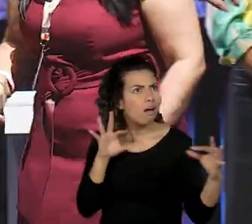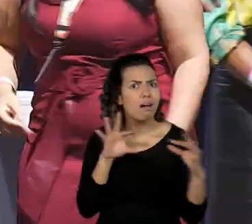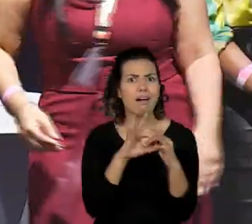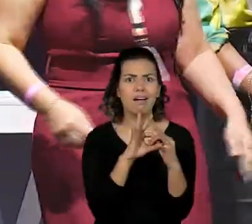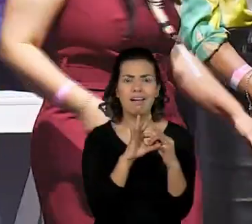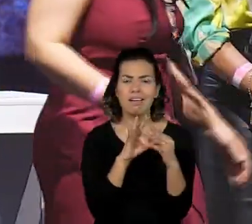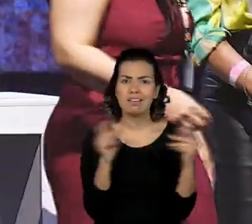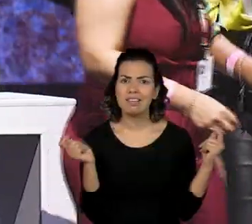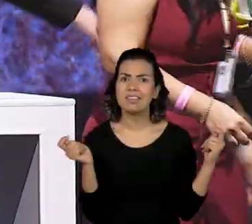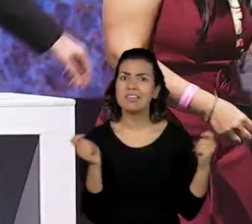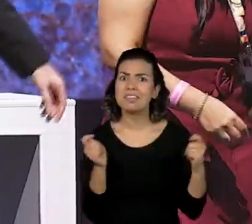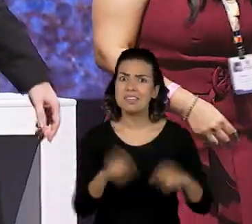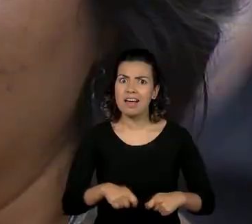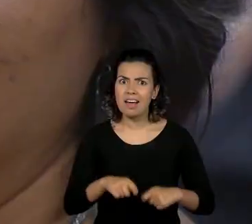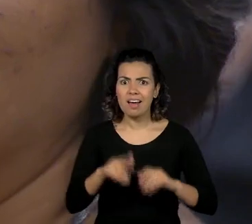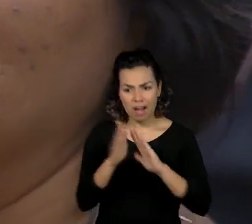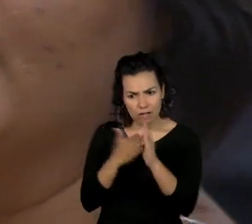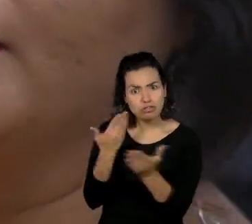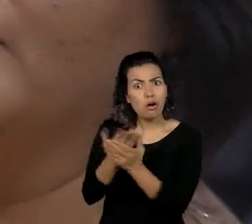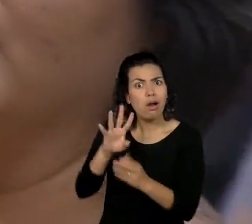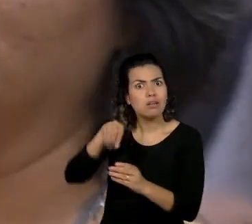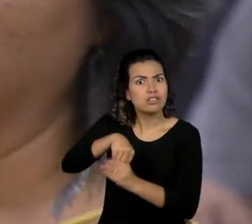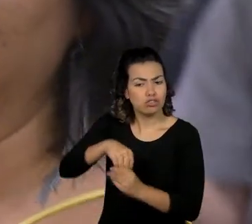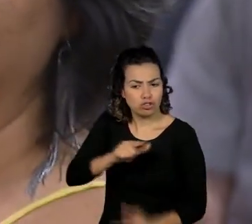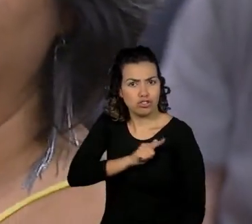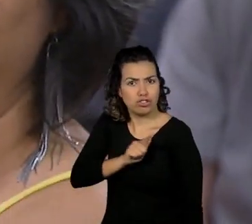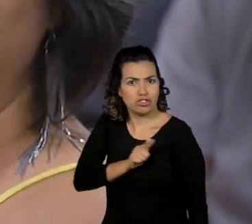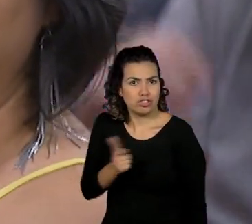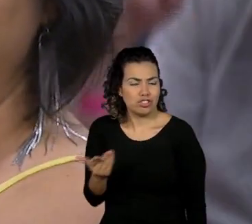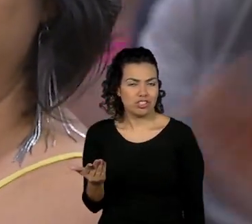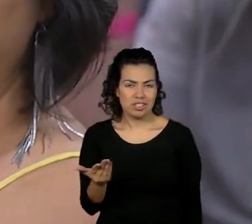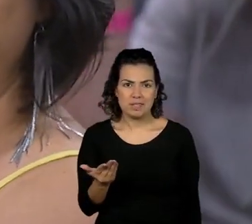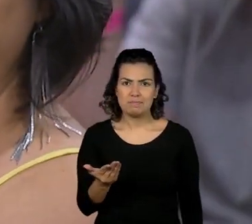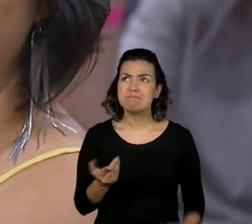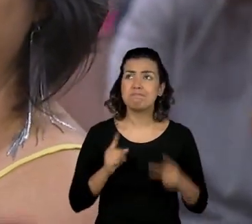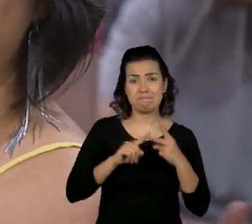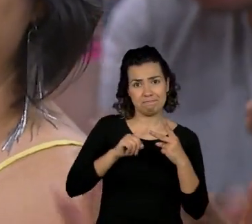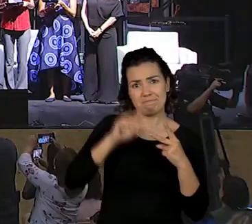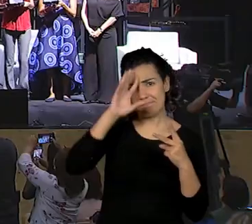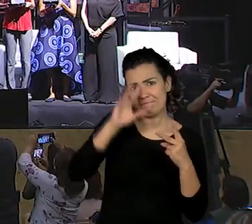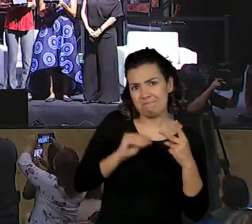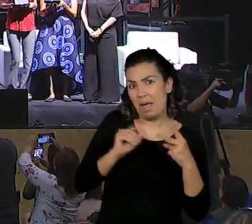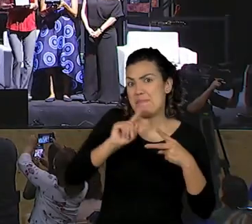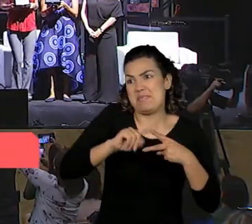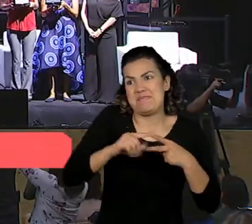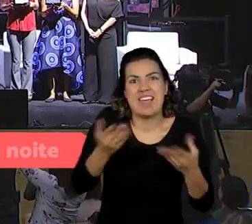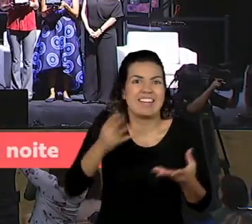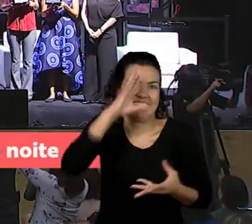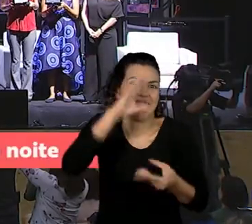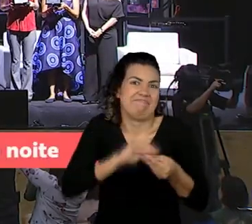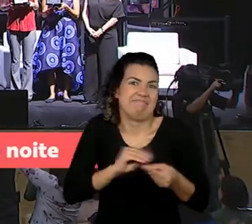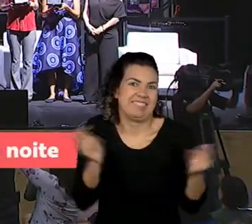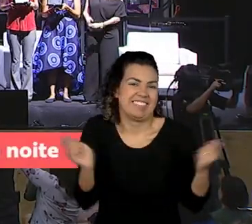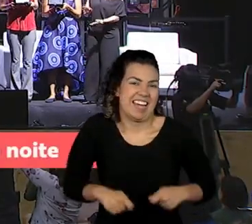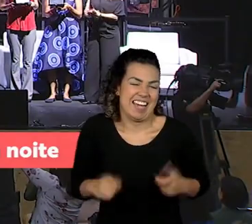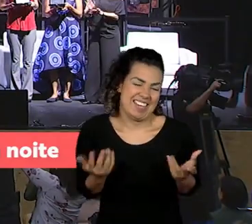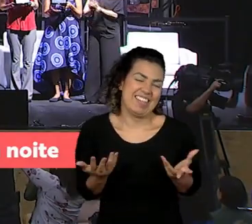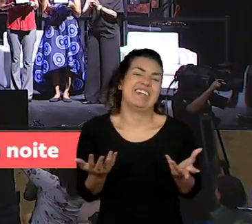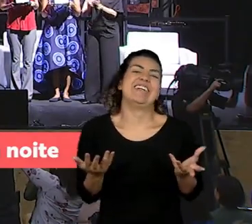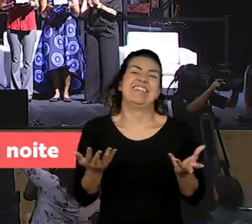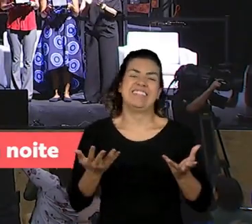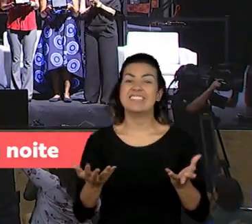leva esses autores para a escola. É isso, né, Débora? Sabendo quem é o segundo, gente já sabe quem é o primeiro. Muito bem. E agora,